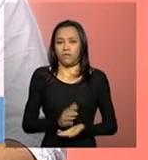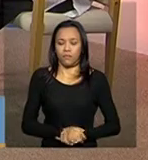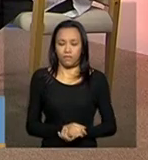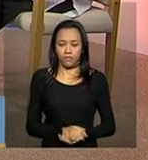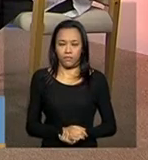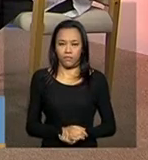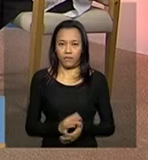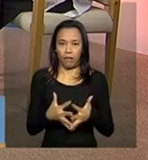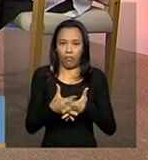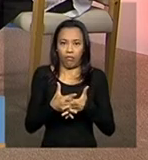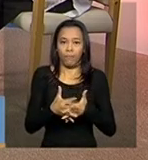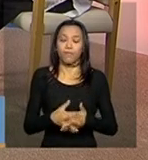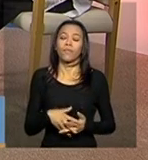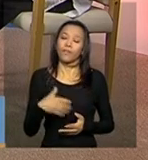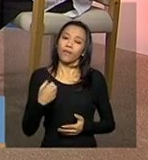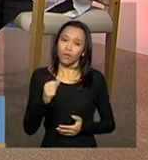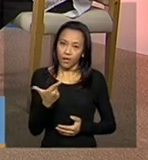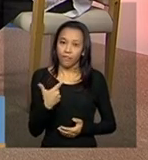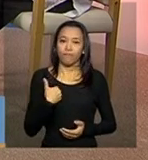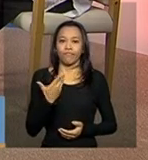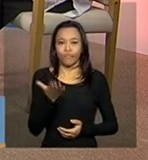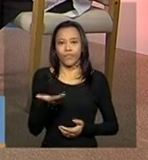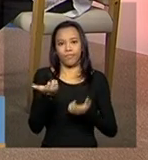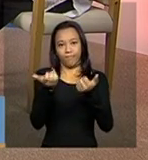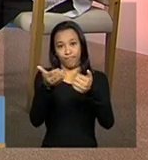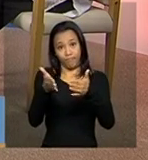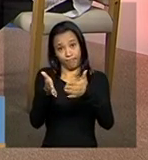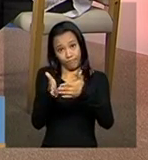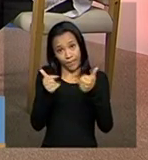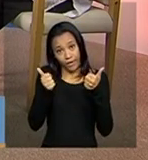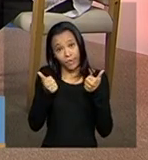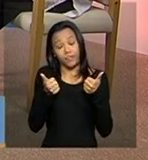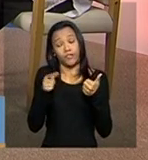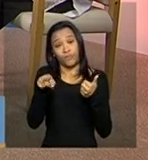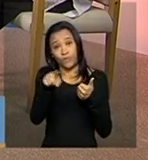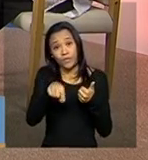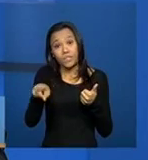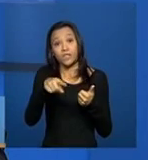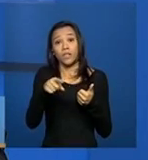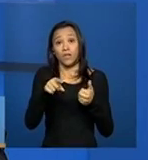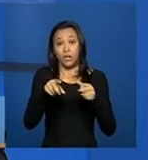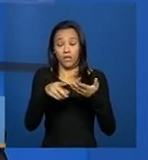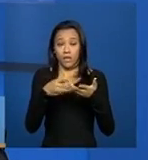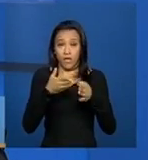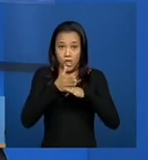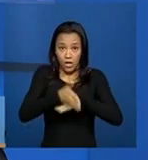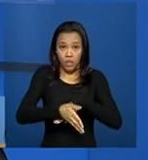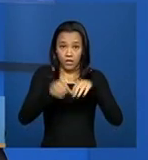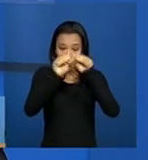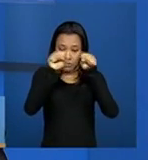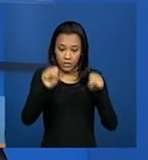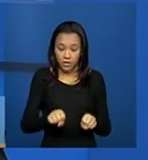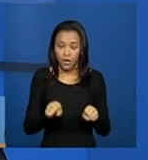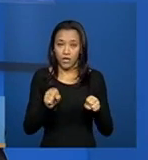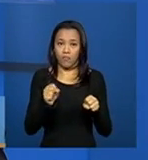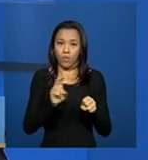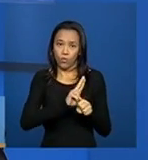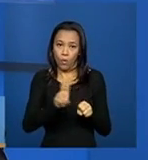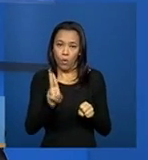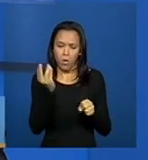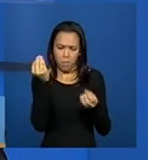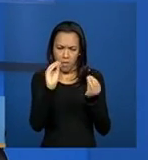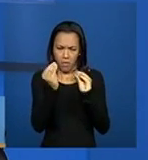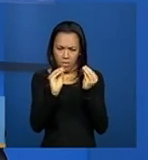É justamente isso. A gente pede para ter um olhar cuidadoso, né, sobre o preenchimento dessas sessões.